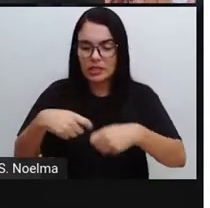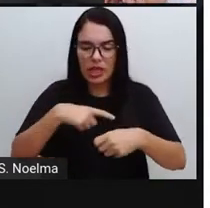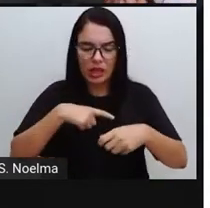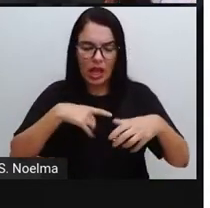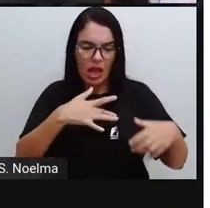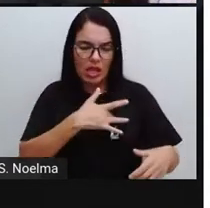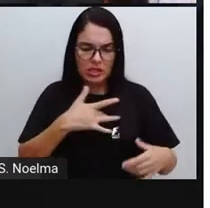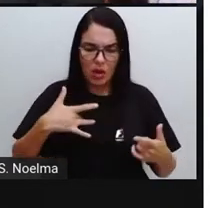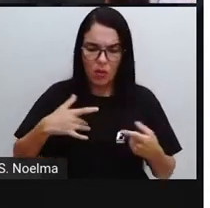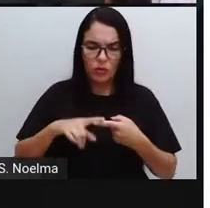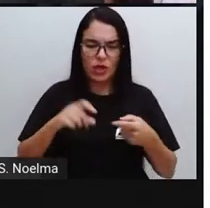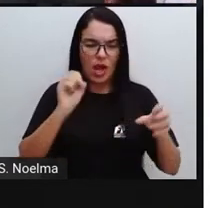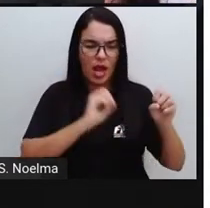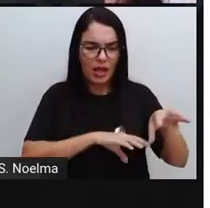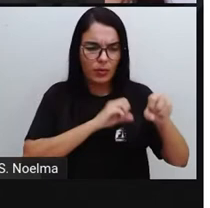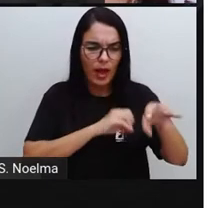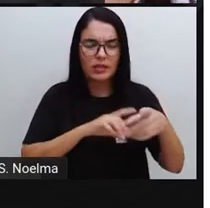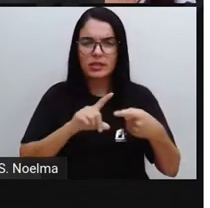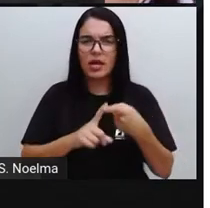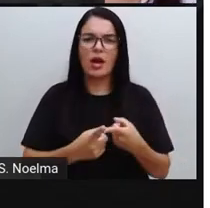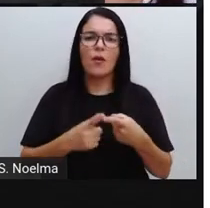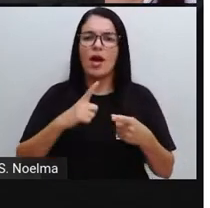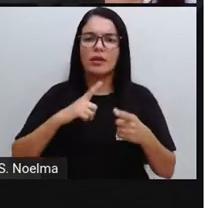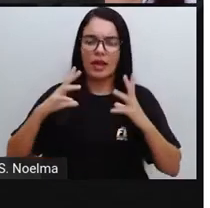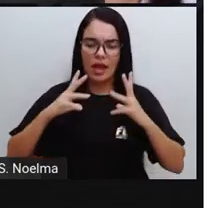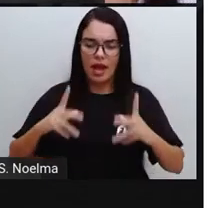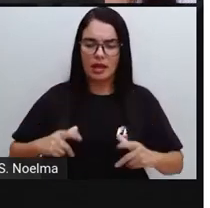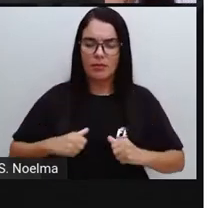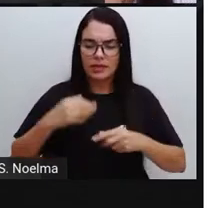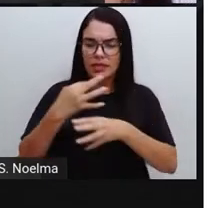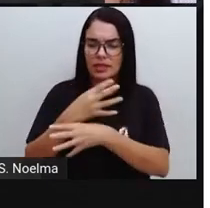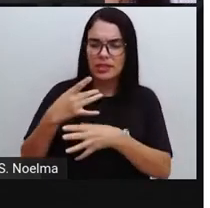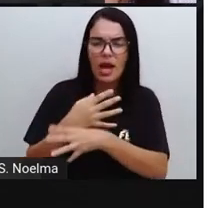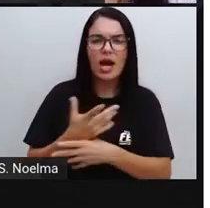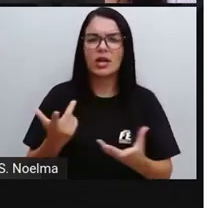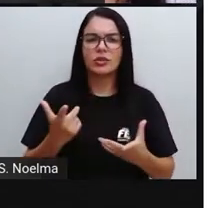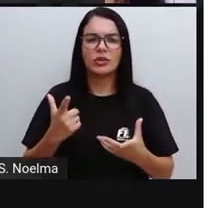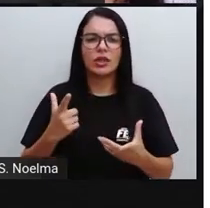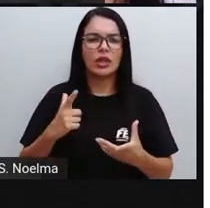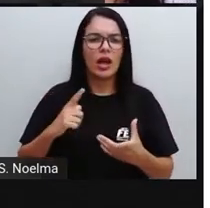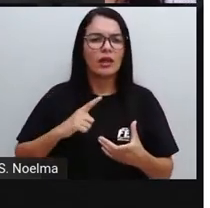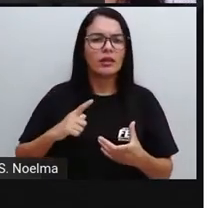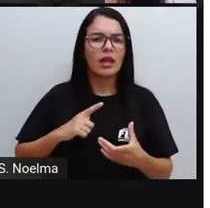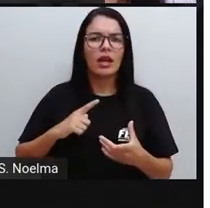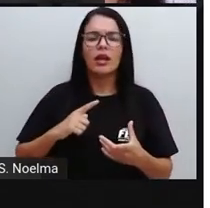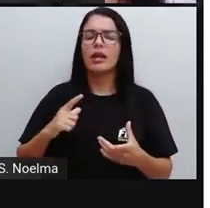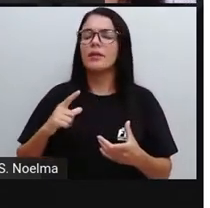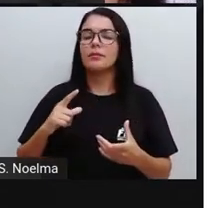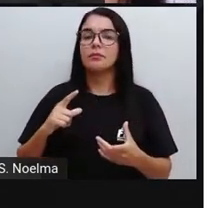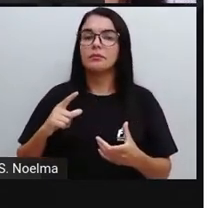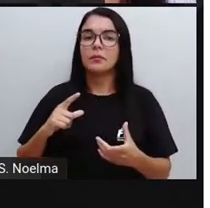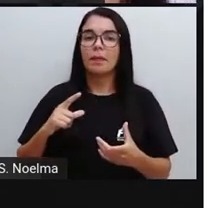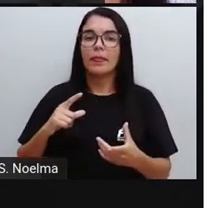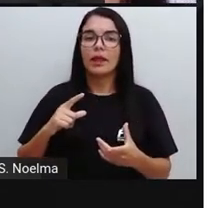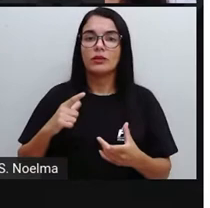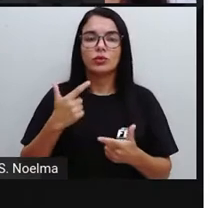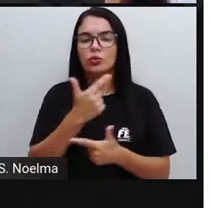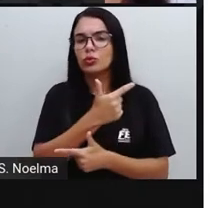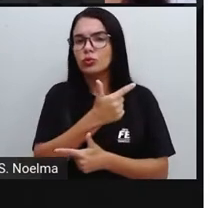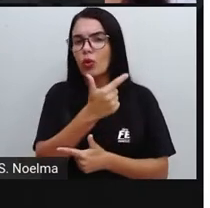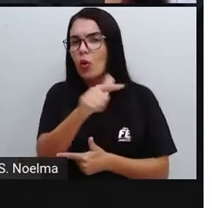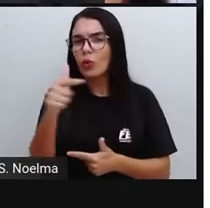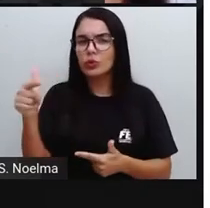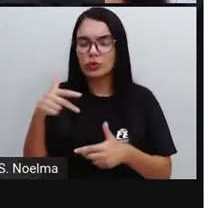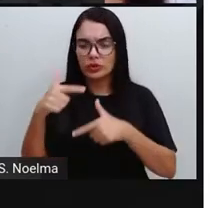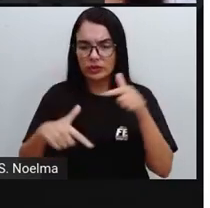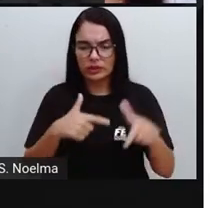que nós tenhamos a saúde Para que nós tenhamos aqui a limpeza pública, né? A limpeza urbana Vocês sabem quem é